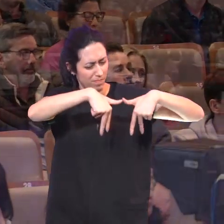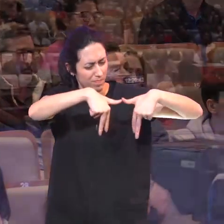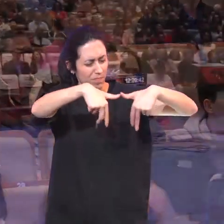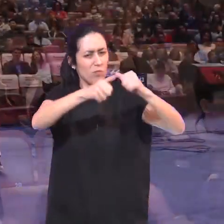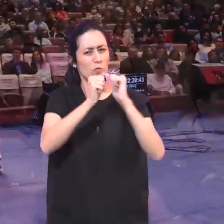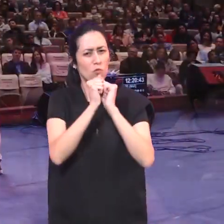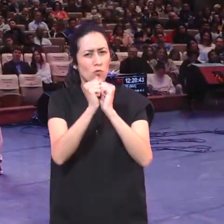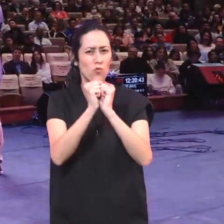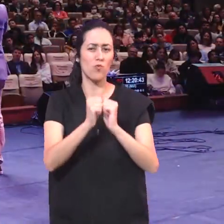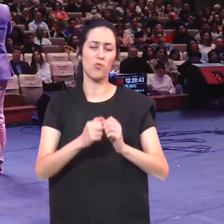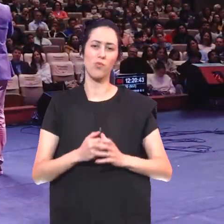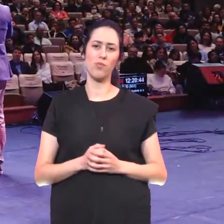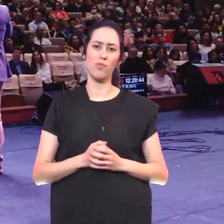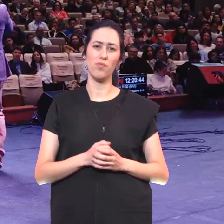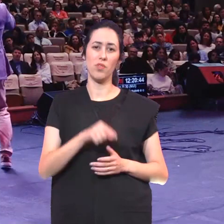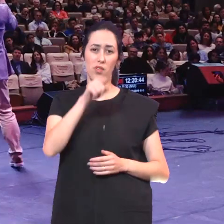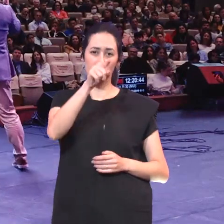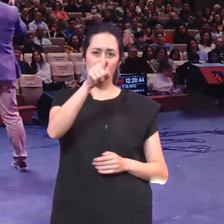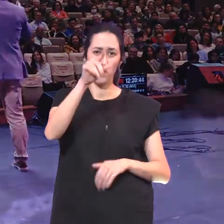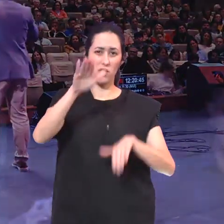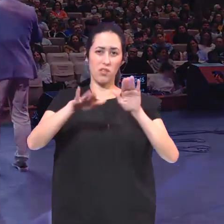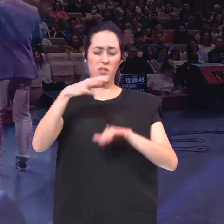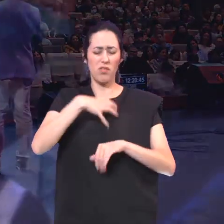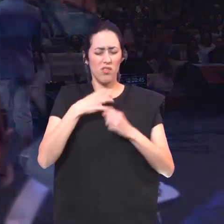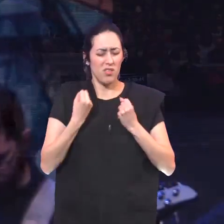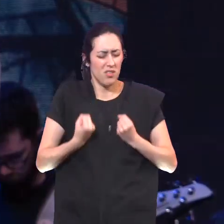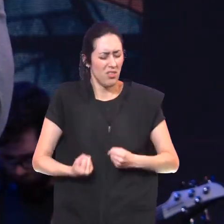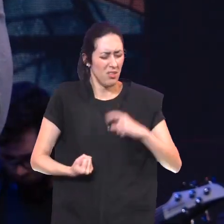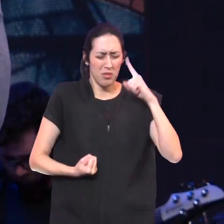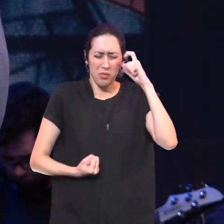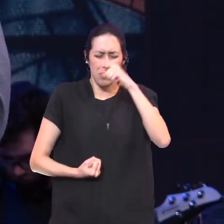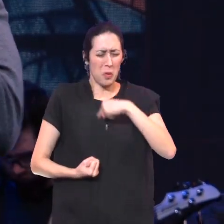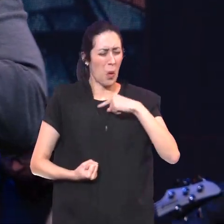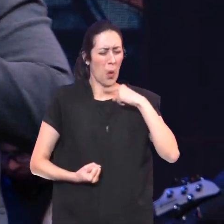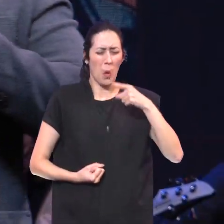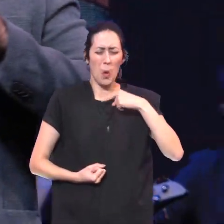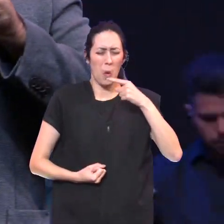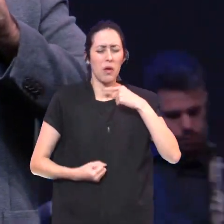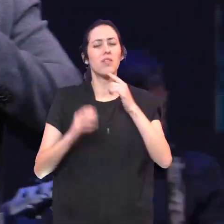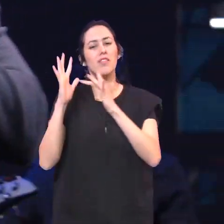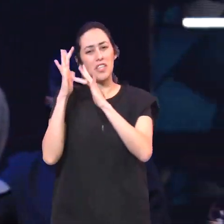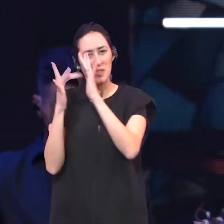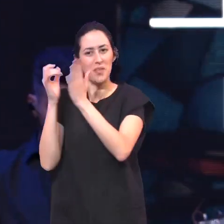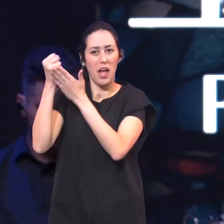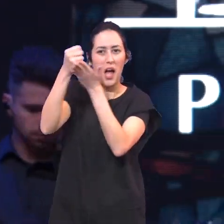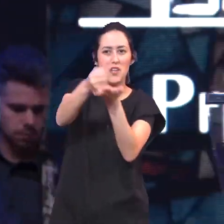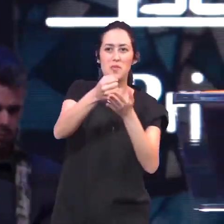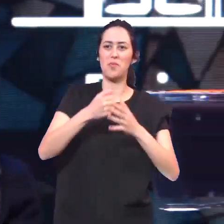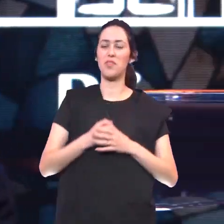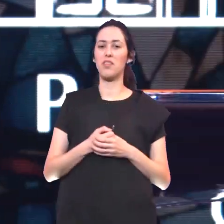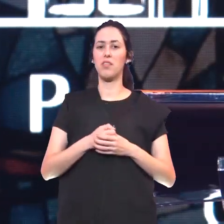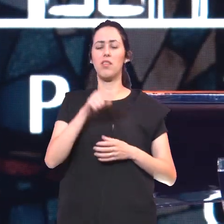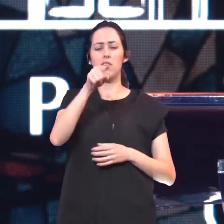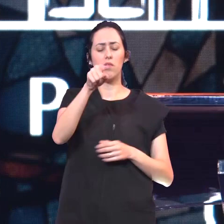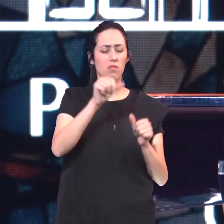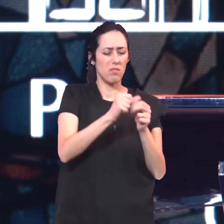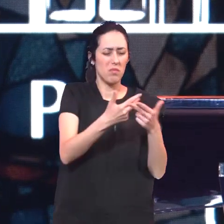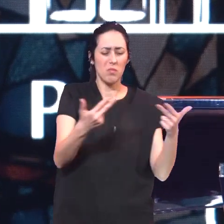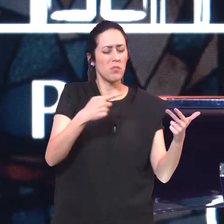E isso que você Não consegue carregar Eu te ajudo E isso que você Não consegue terminar Eu te ajudo